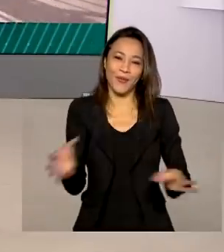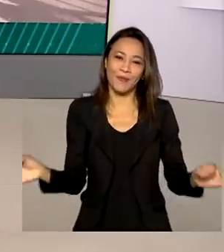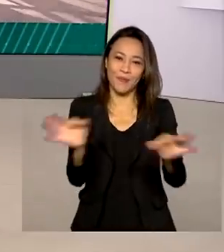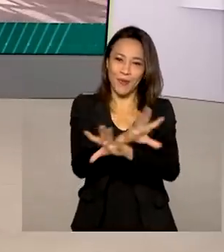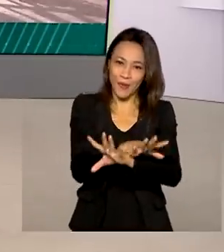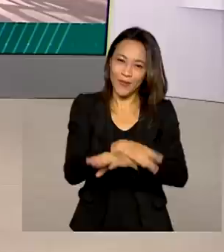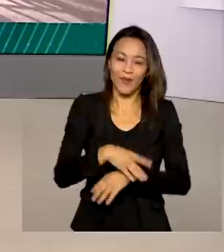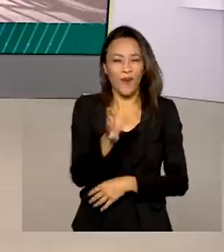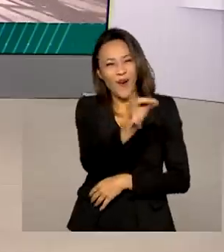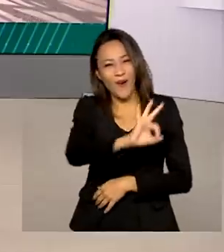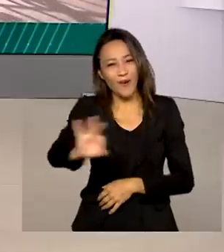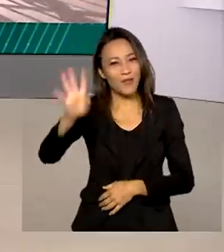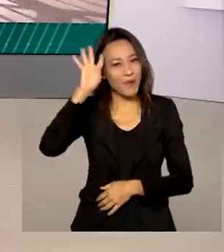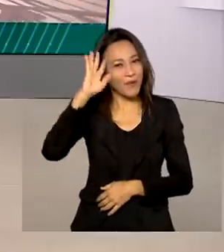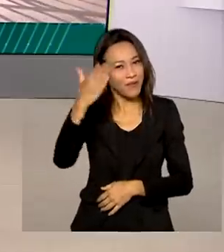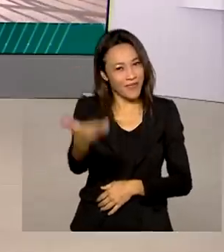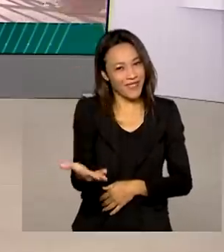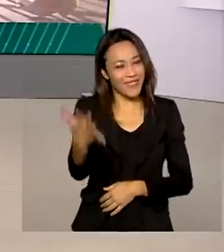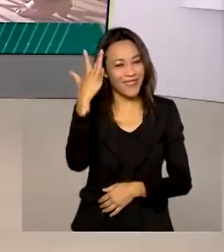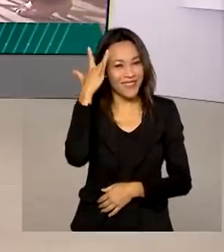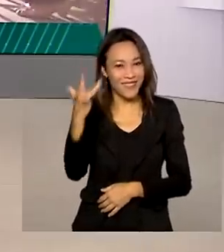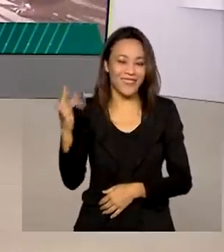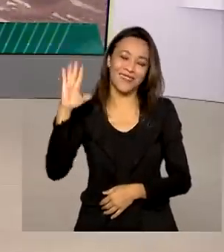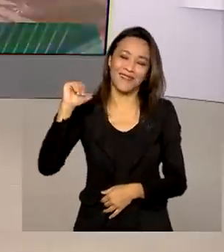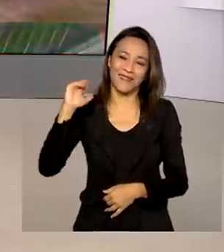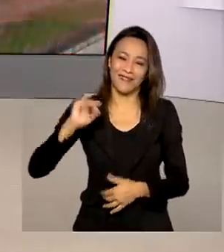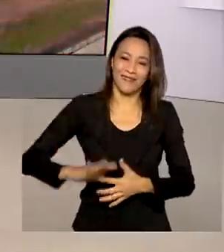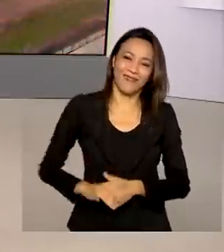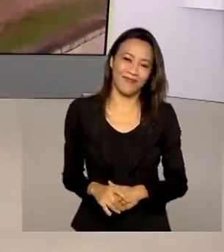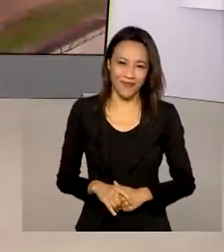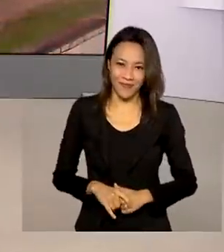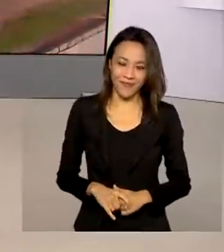por aqui. Ótima quarta-feira para você e até amanhã. Tchau, tchau.